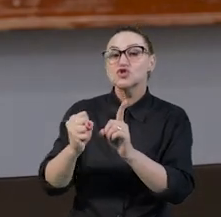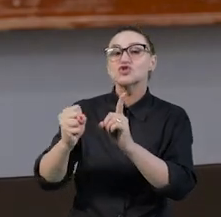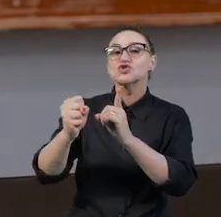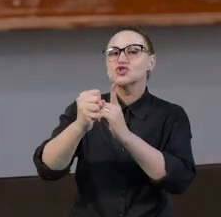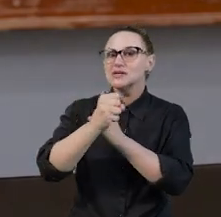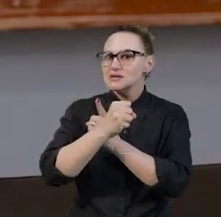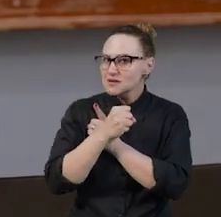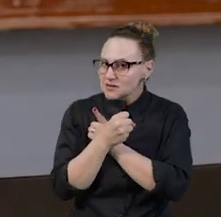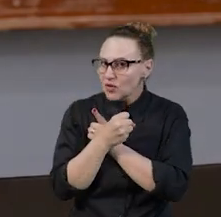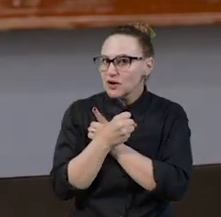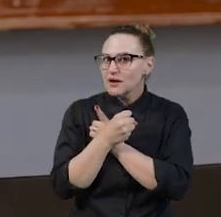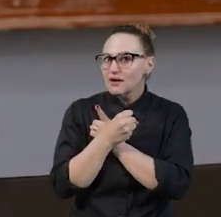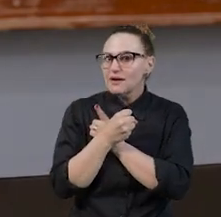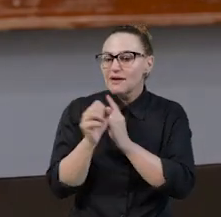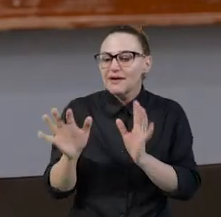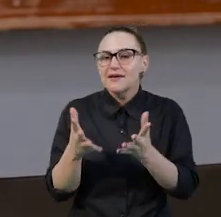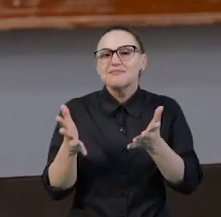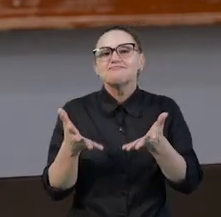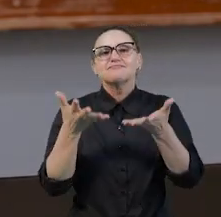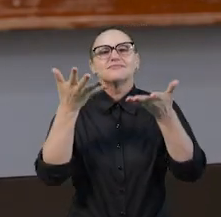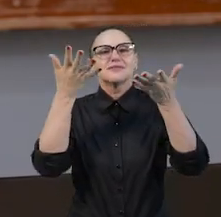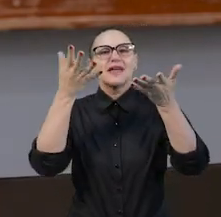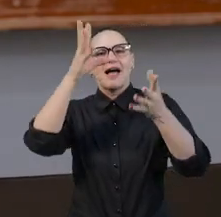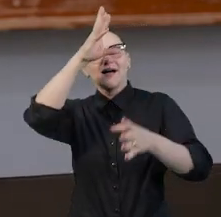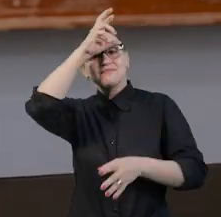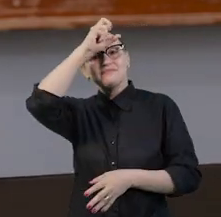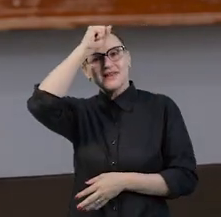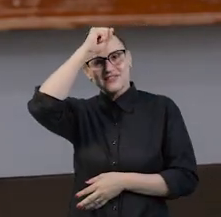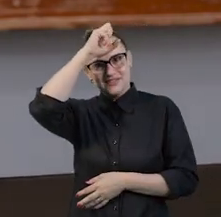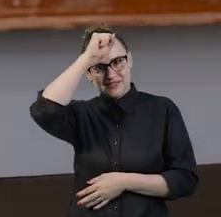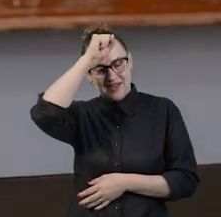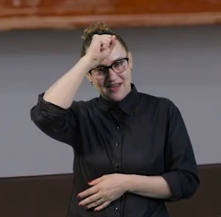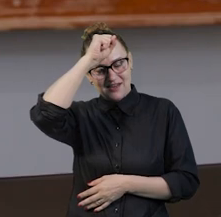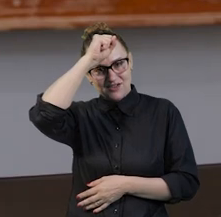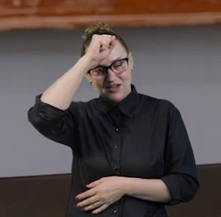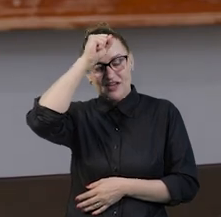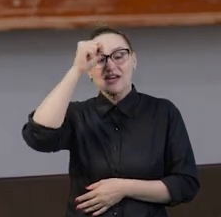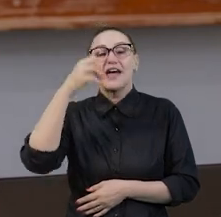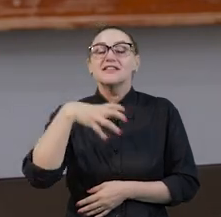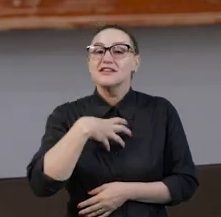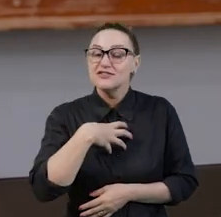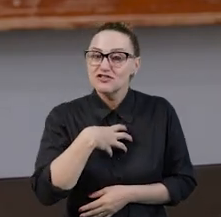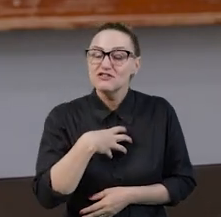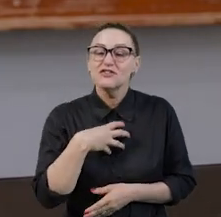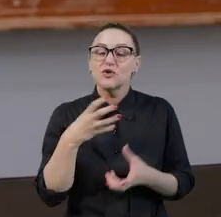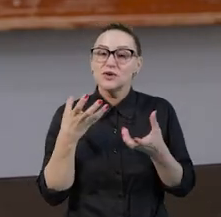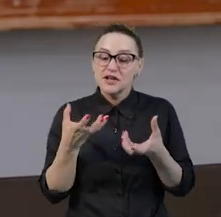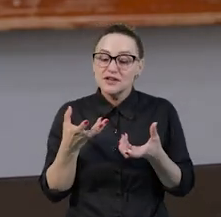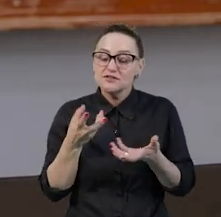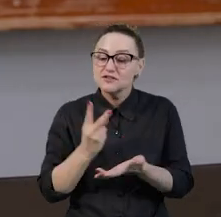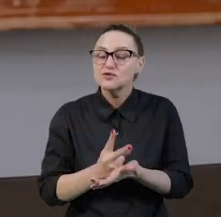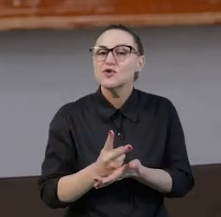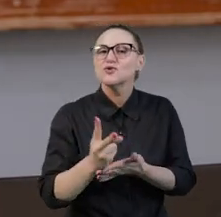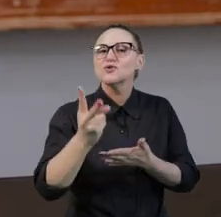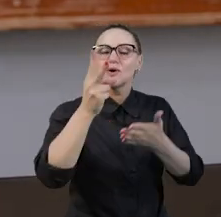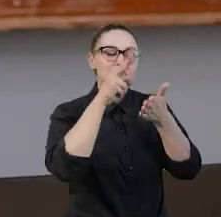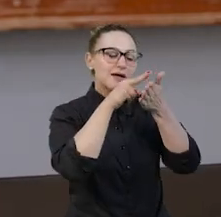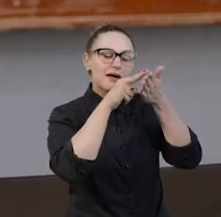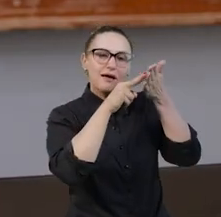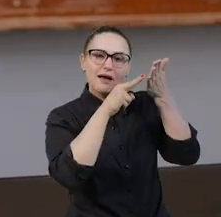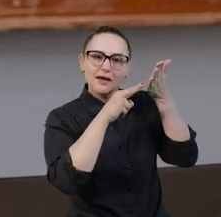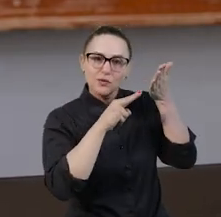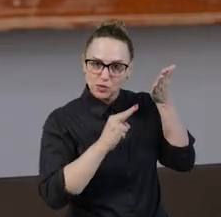promotora da aprendizagem. É dessa forma que eu gostaria que vocês continuassem a realização das leituras e